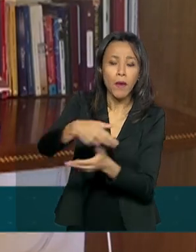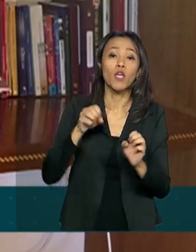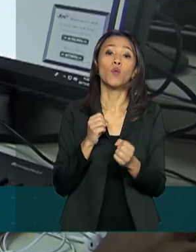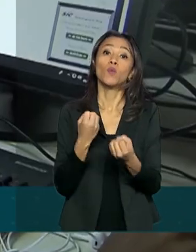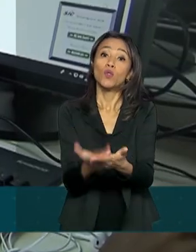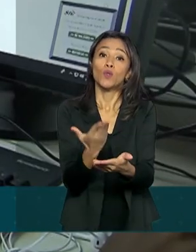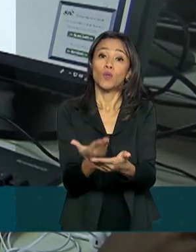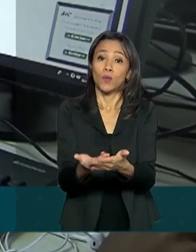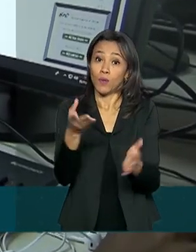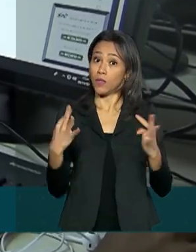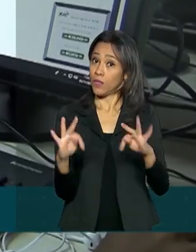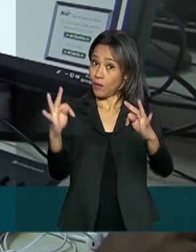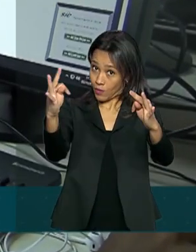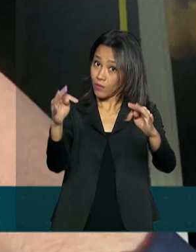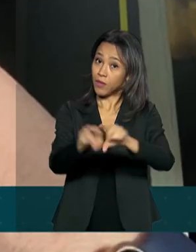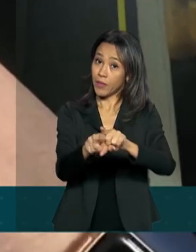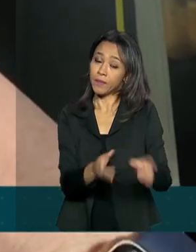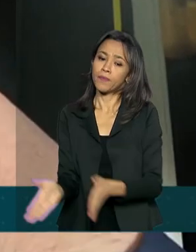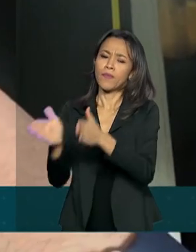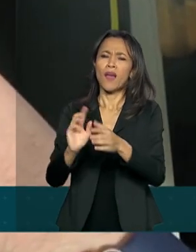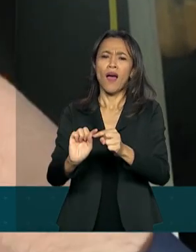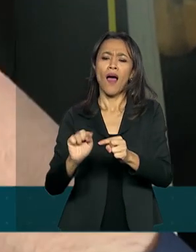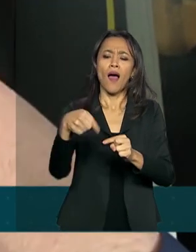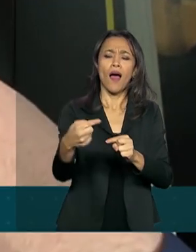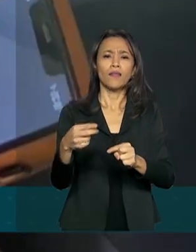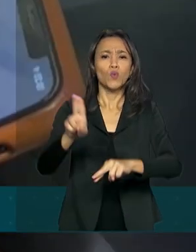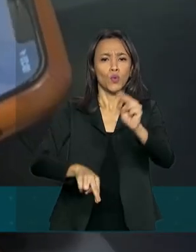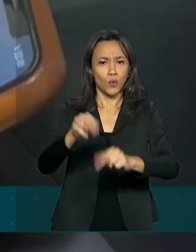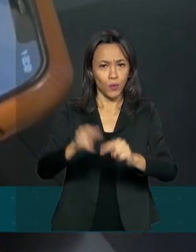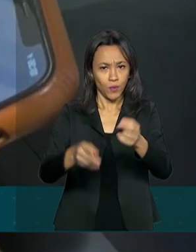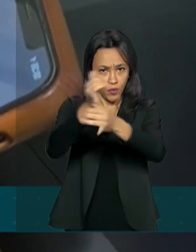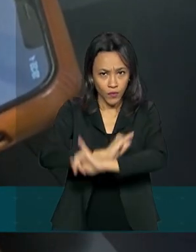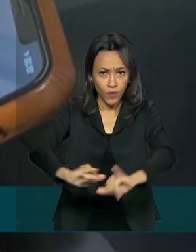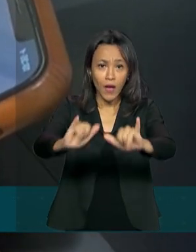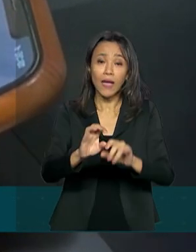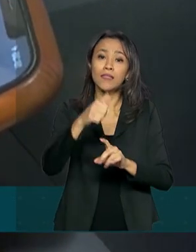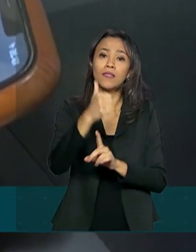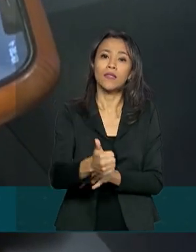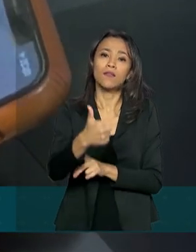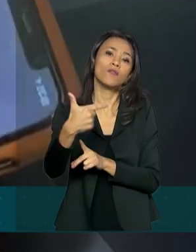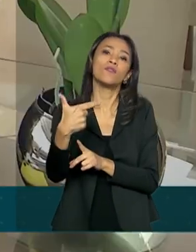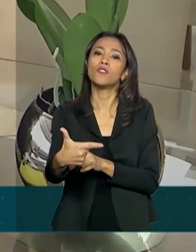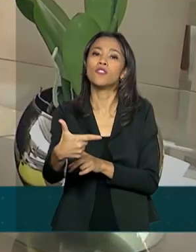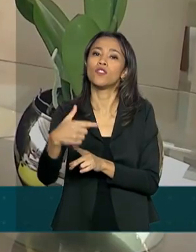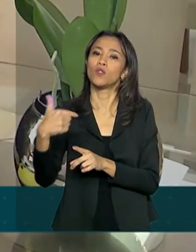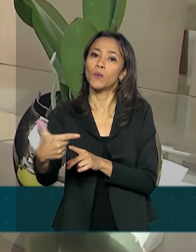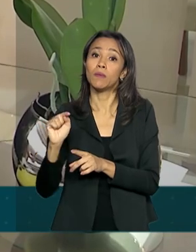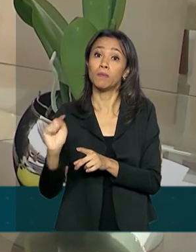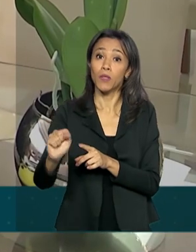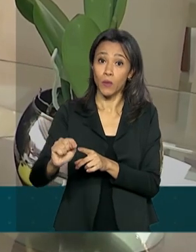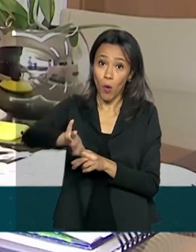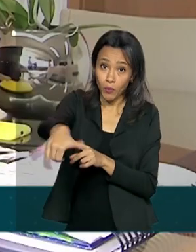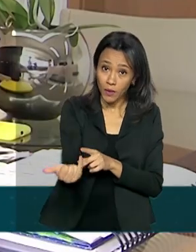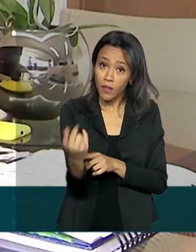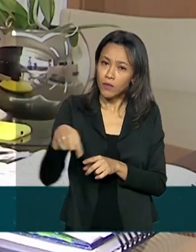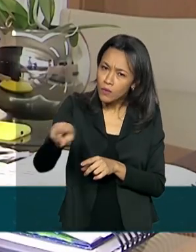país. E a previsão é lançar até junho 122 mil novas oportunidades, todas gratuitas.